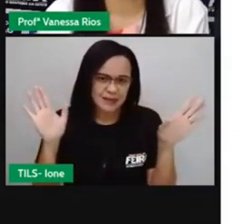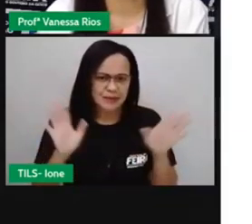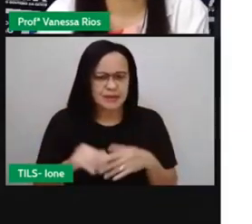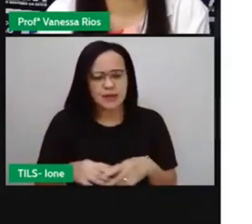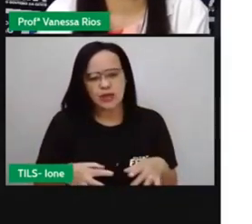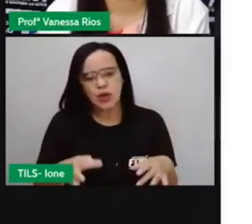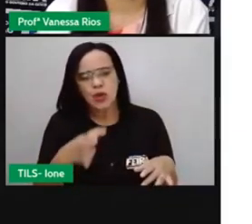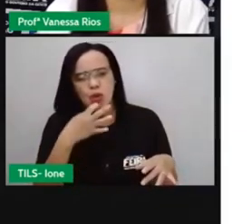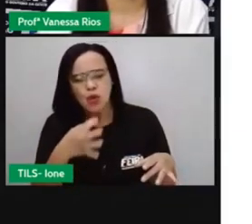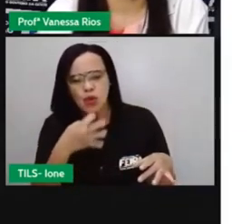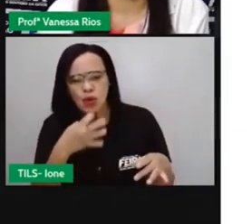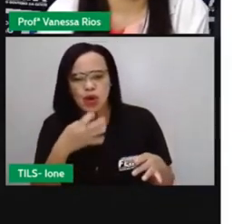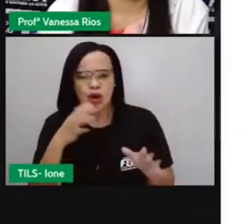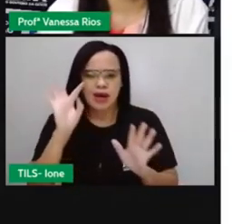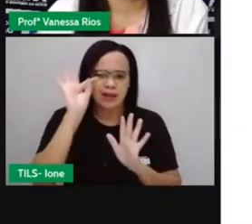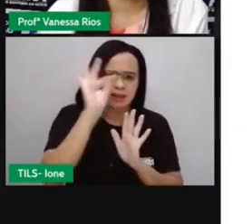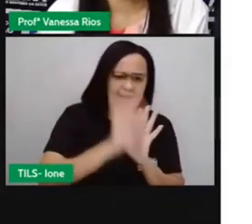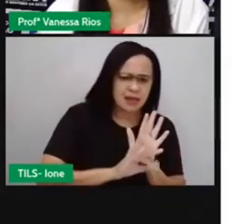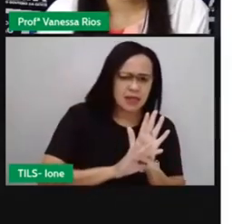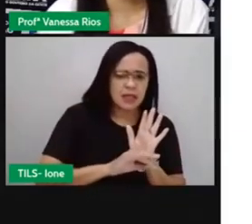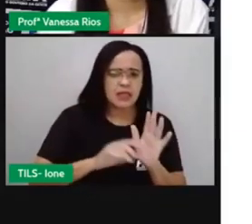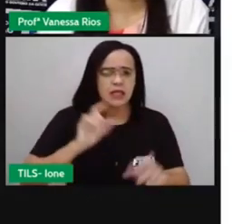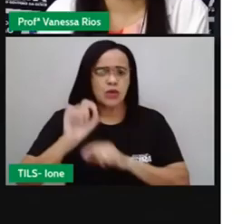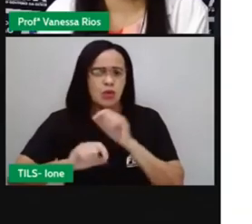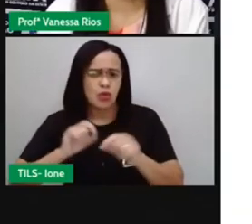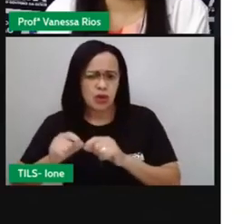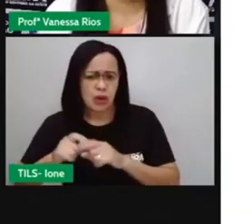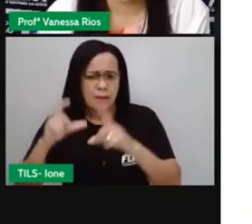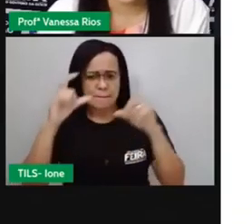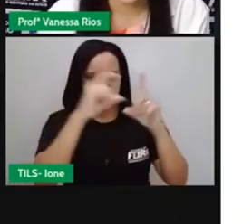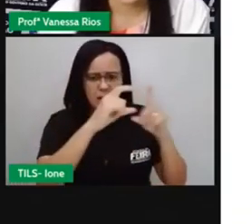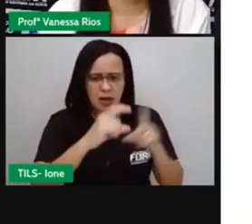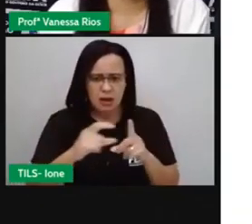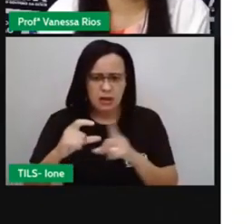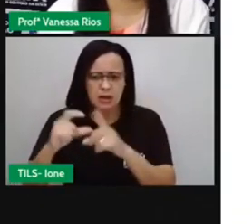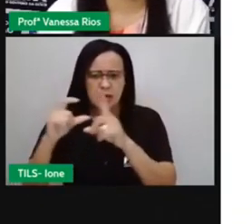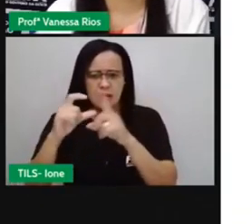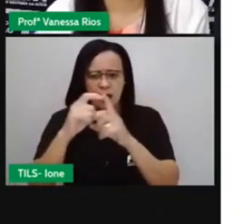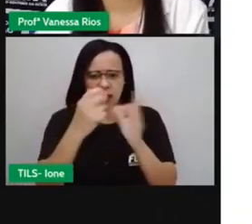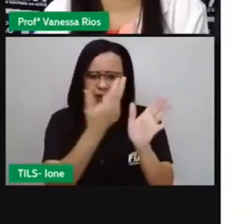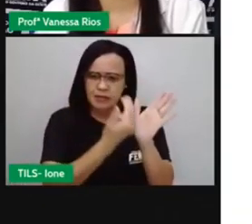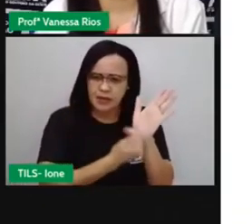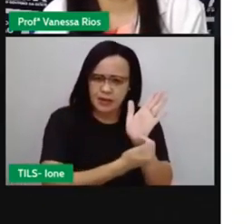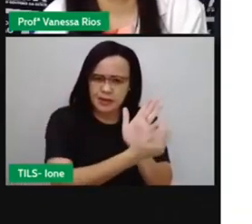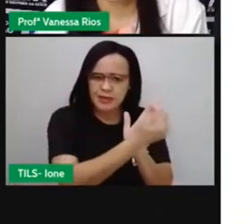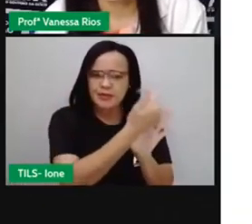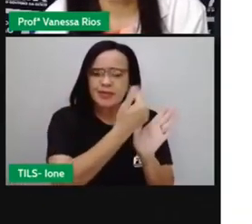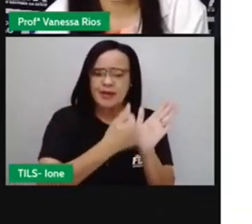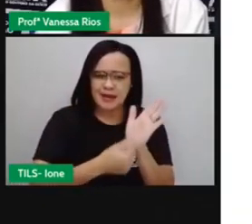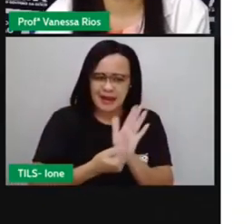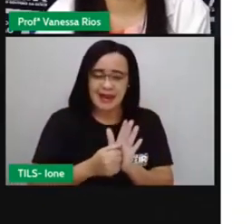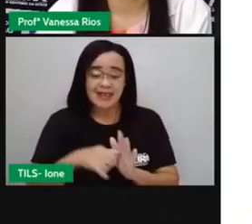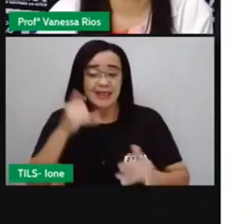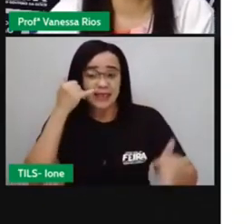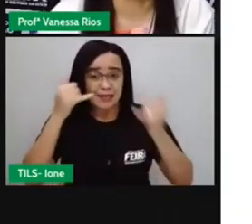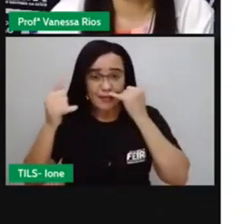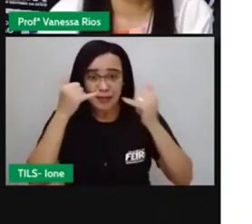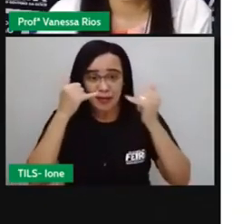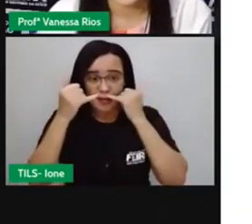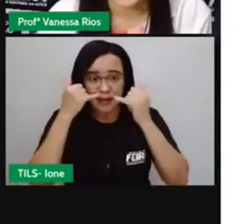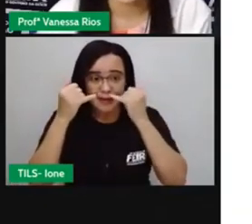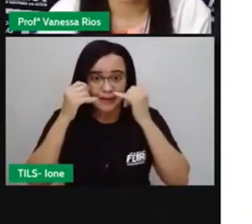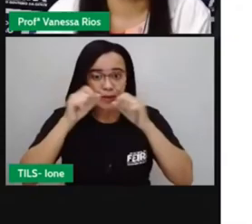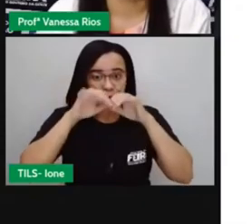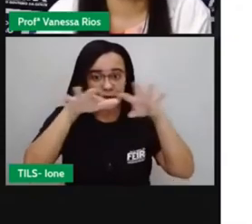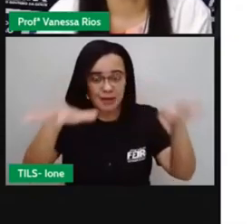pra transmitir a mensagem desejada? Além dos cartuns, né? Existem outros tipos de texto, outros gêneros